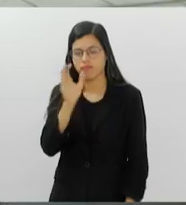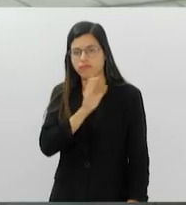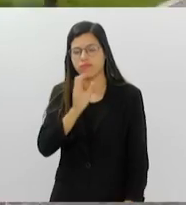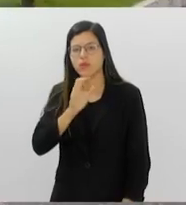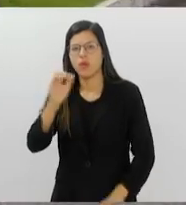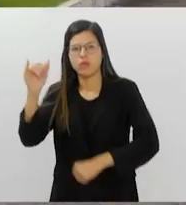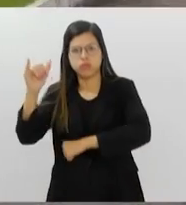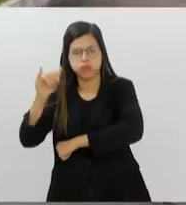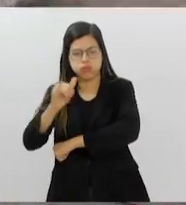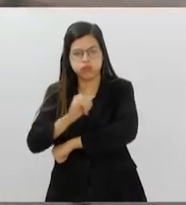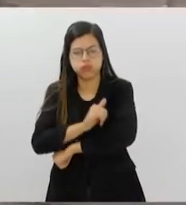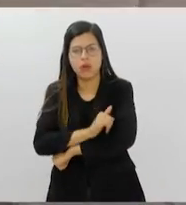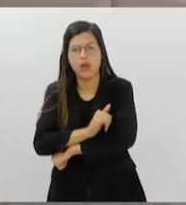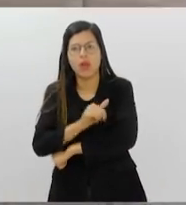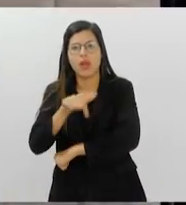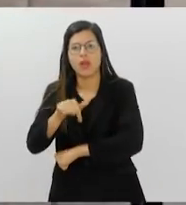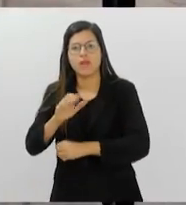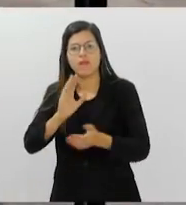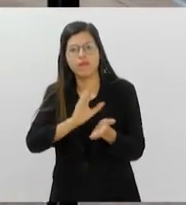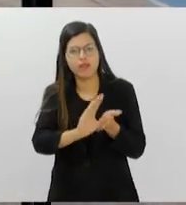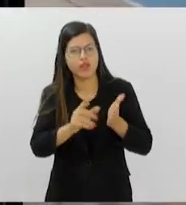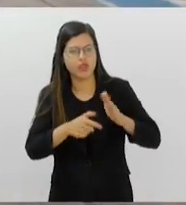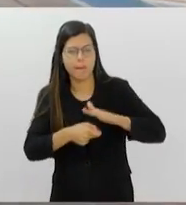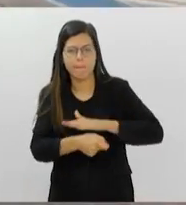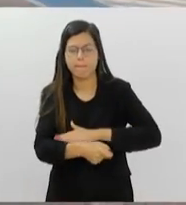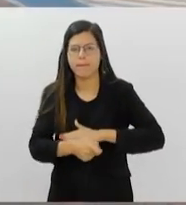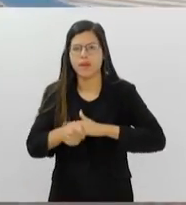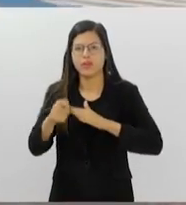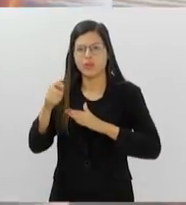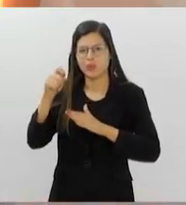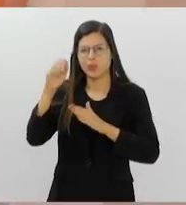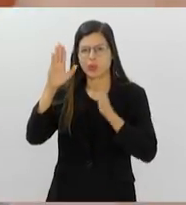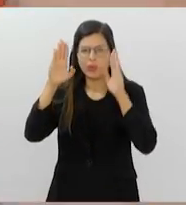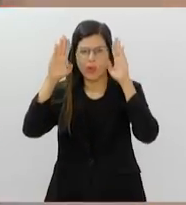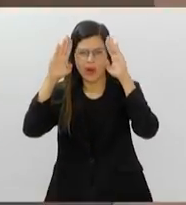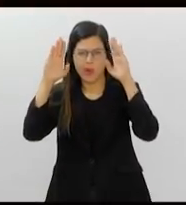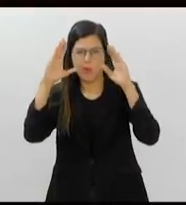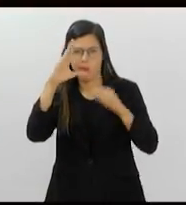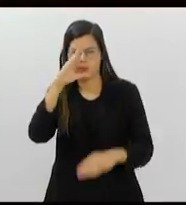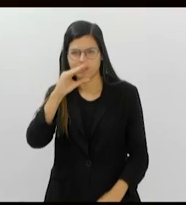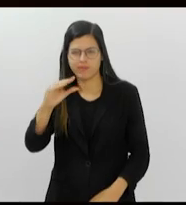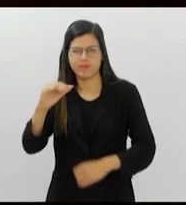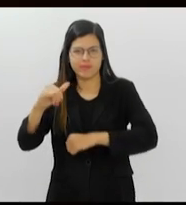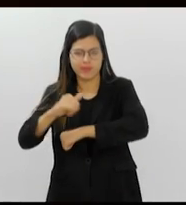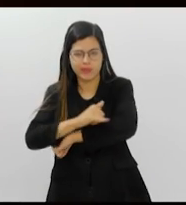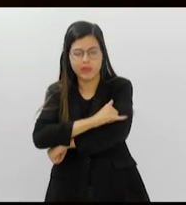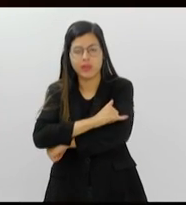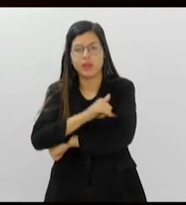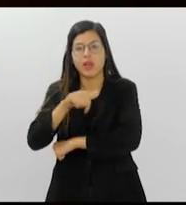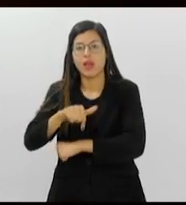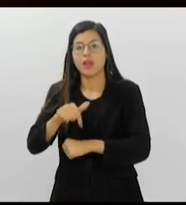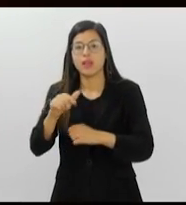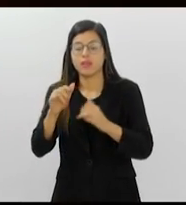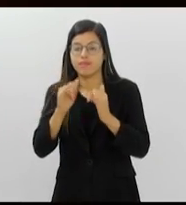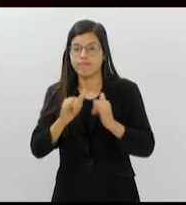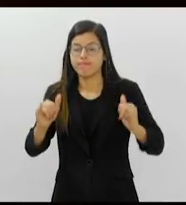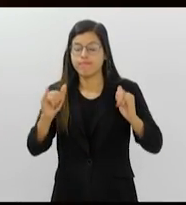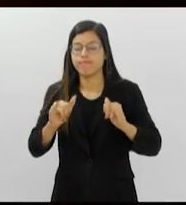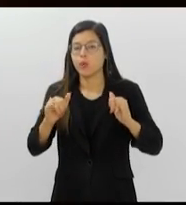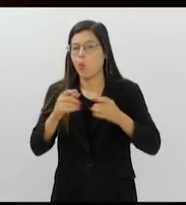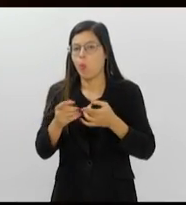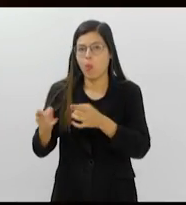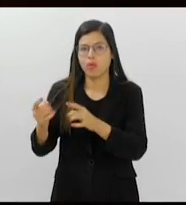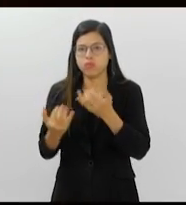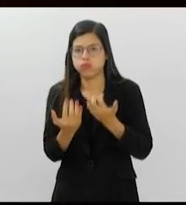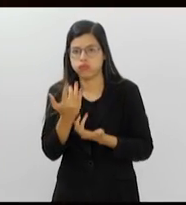aeronaves são focos de investimento no aeroporto Santos Dumont. A campanha fiscal das queimadas alerta